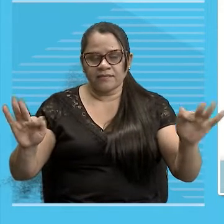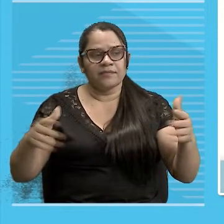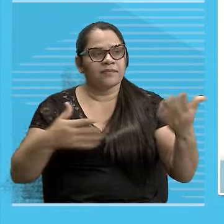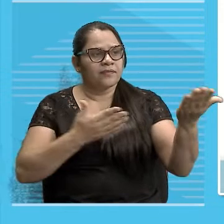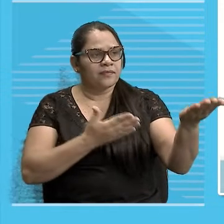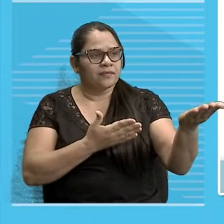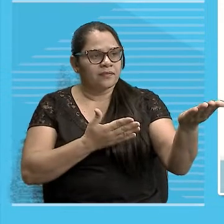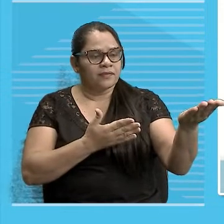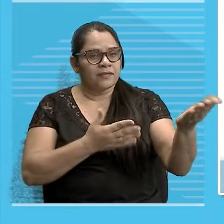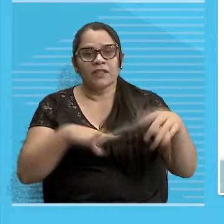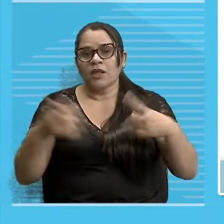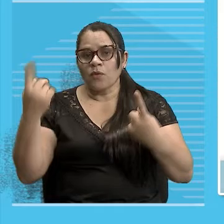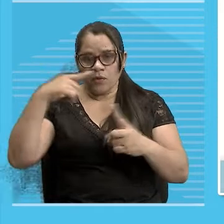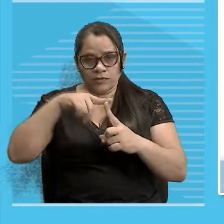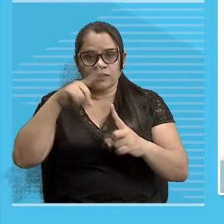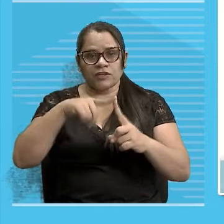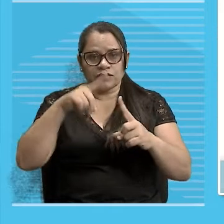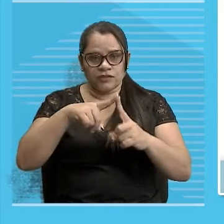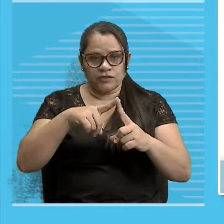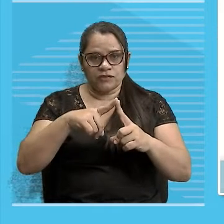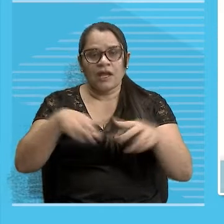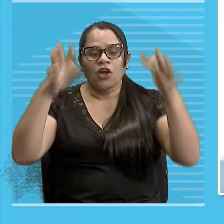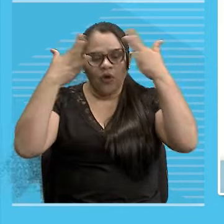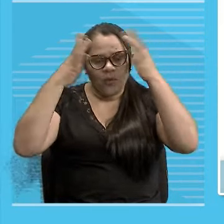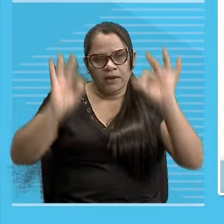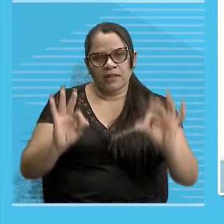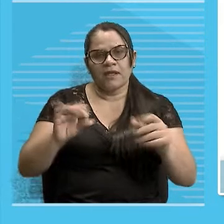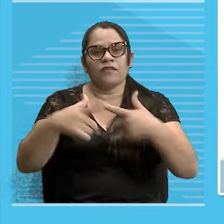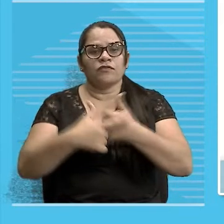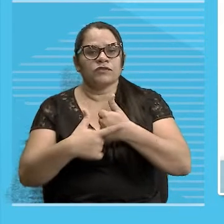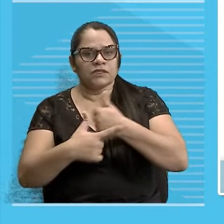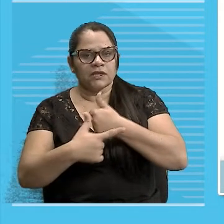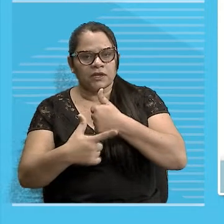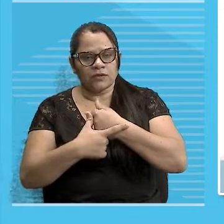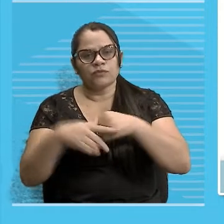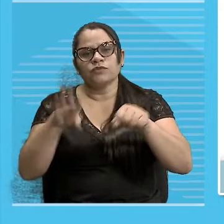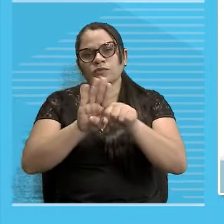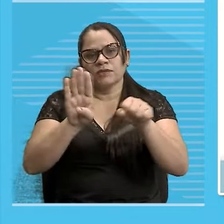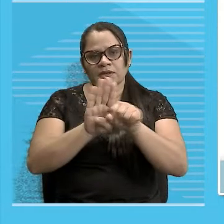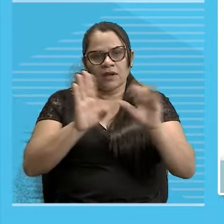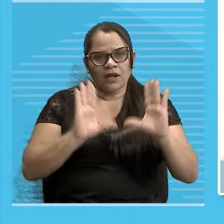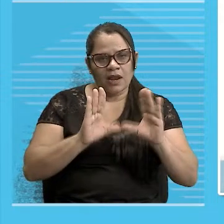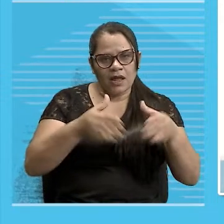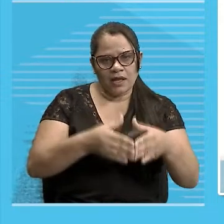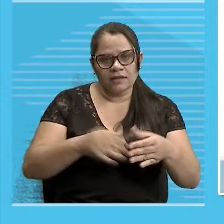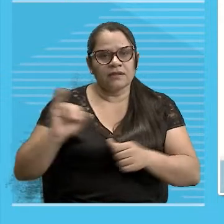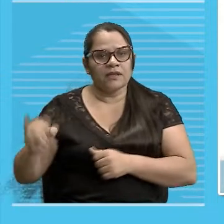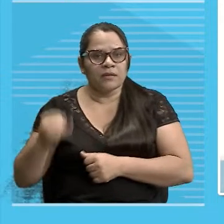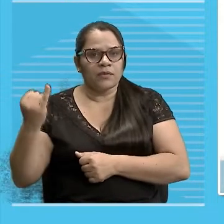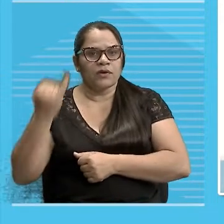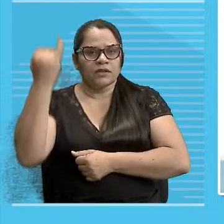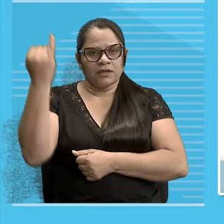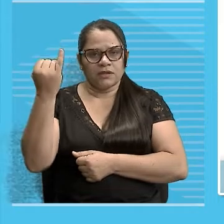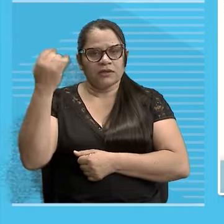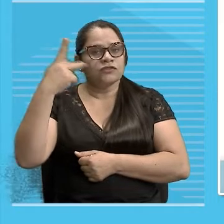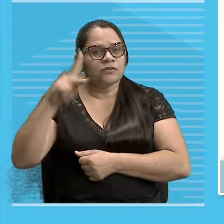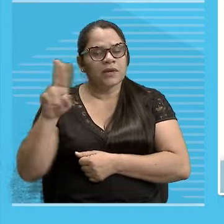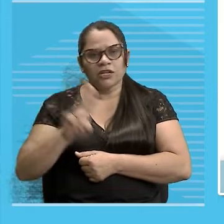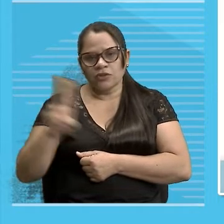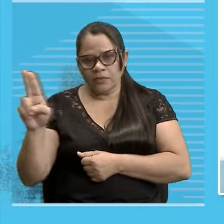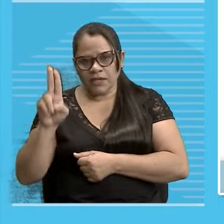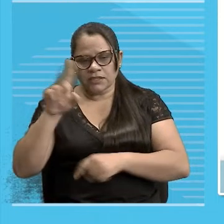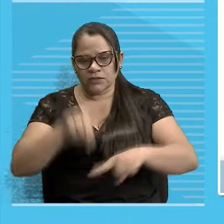Nosso objetivo hoje é compreender o papel dos substantivos Como uma classe fundamental para a nomeação dos seres em geral